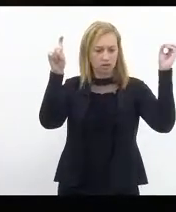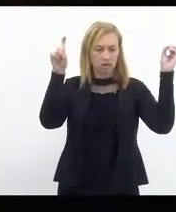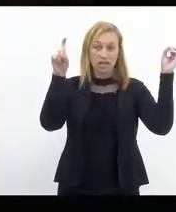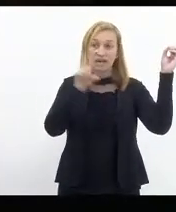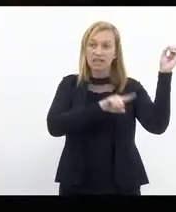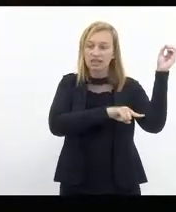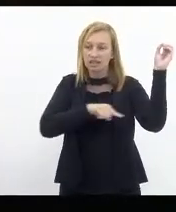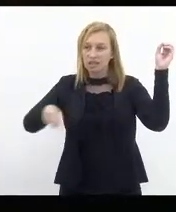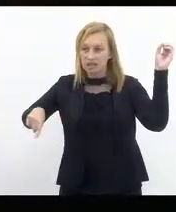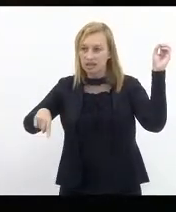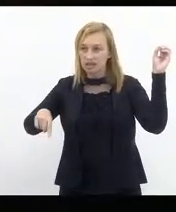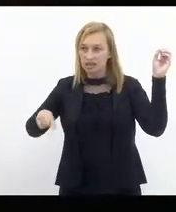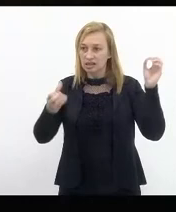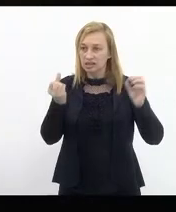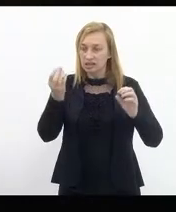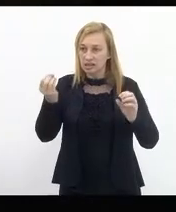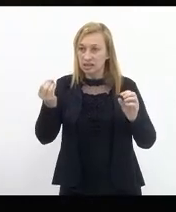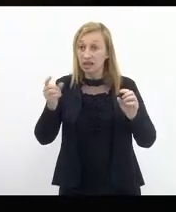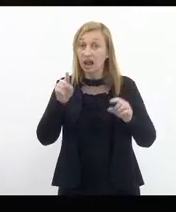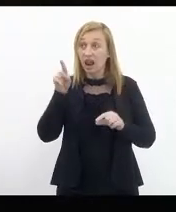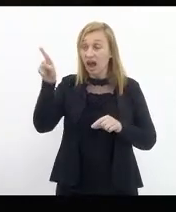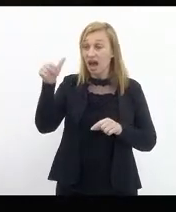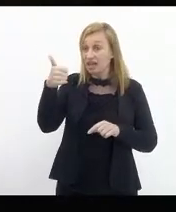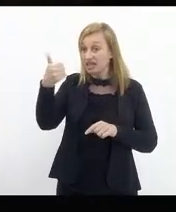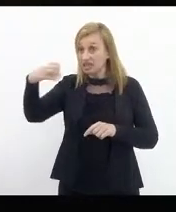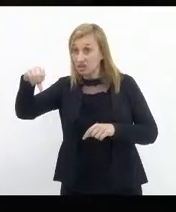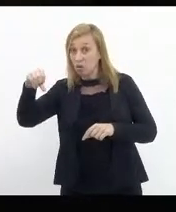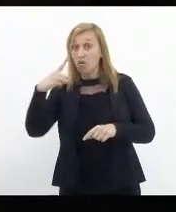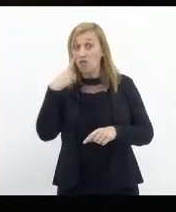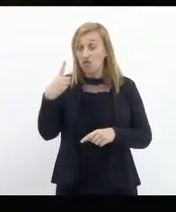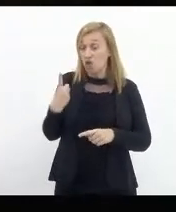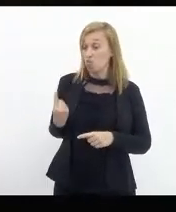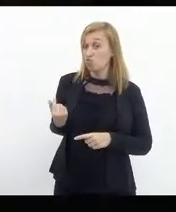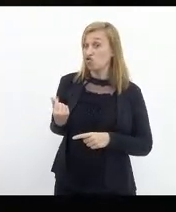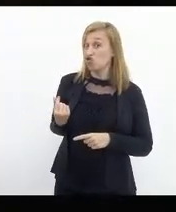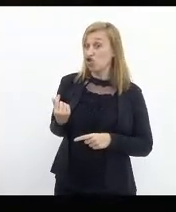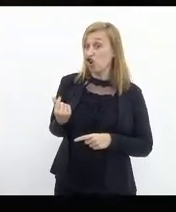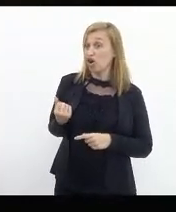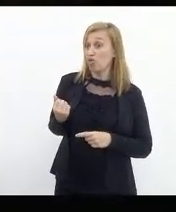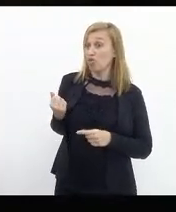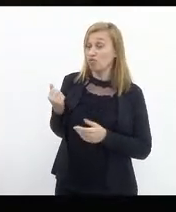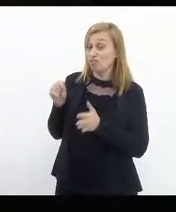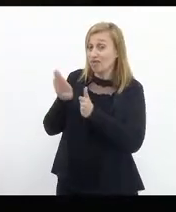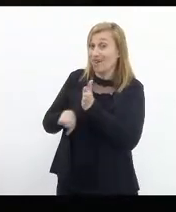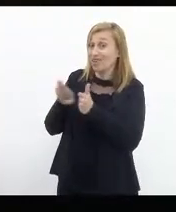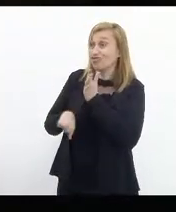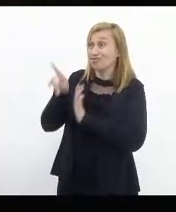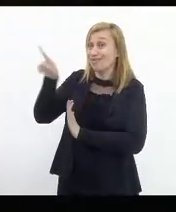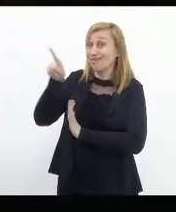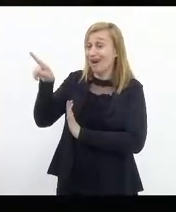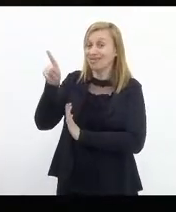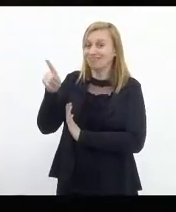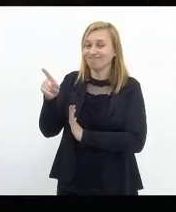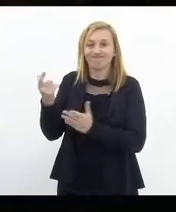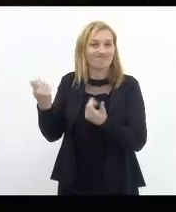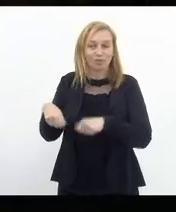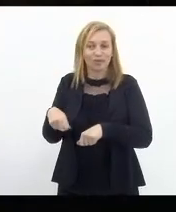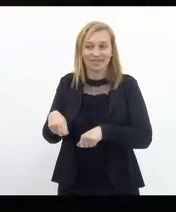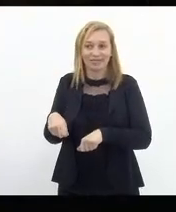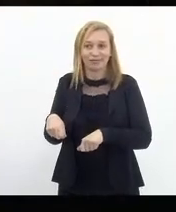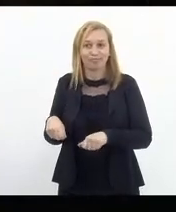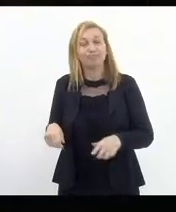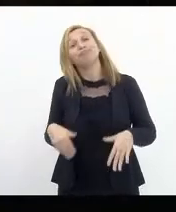60 metros. de 19. Então, veja o dinheiro que foi gasto sem necessidade.